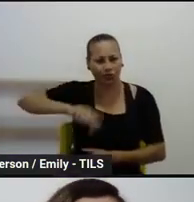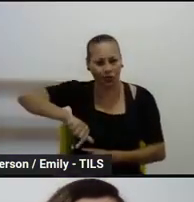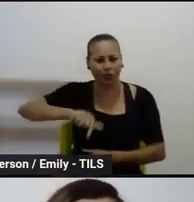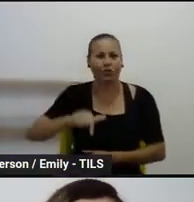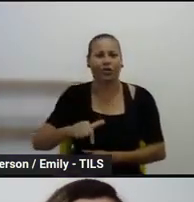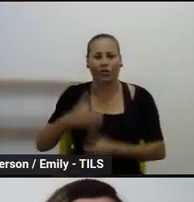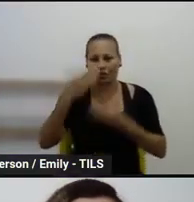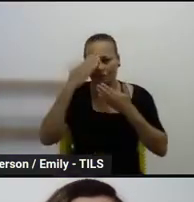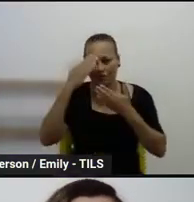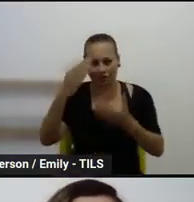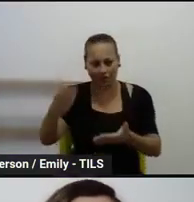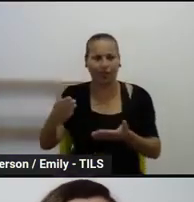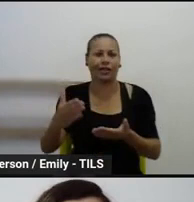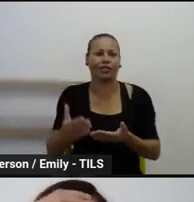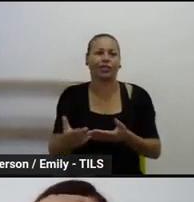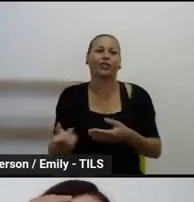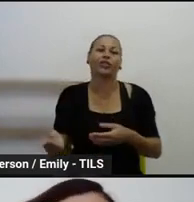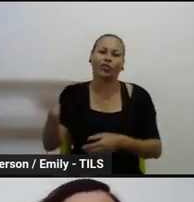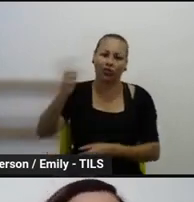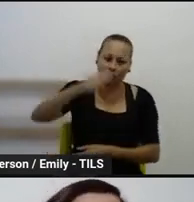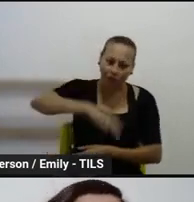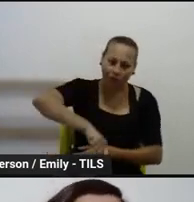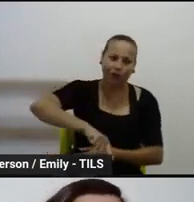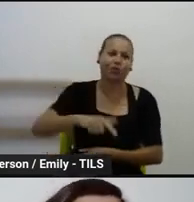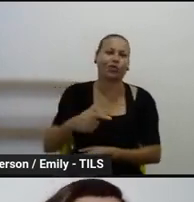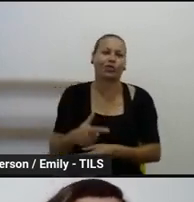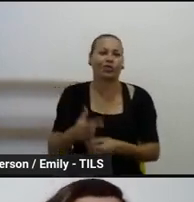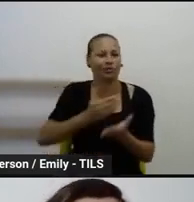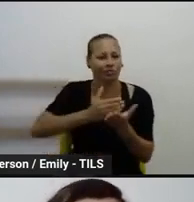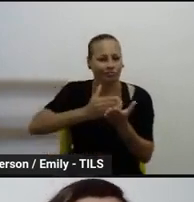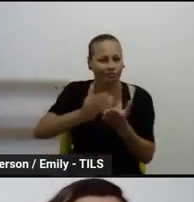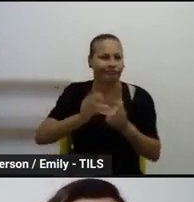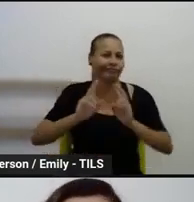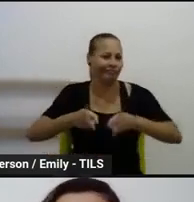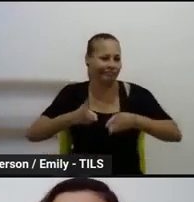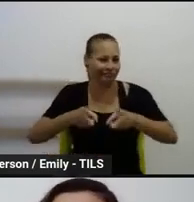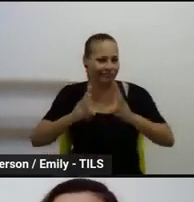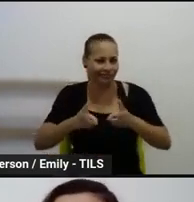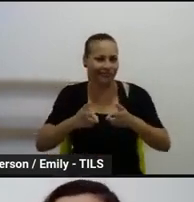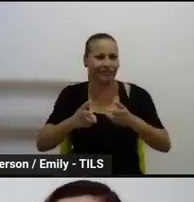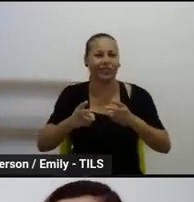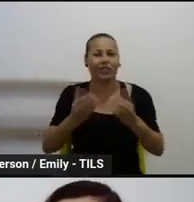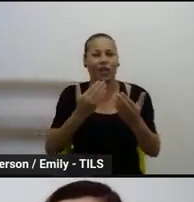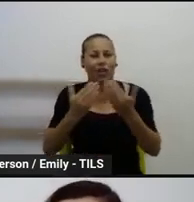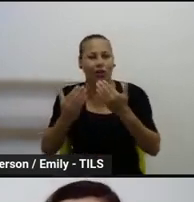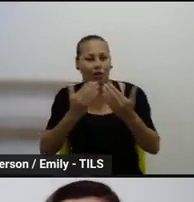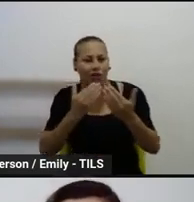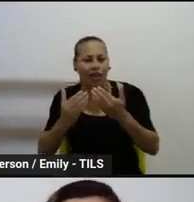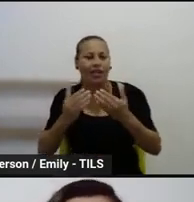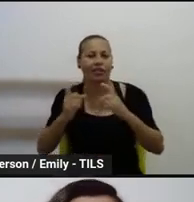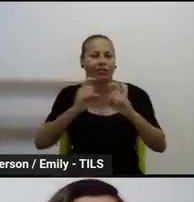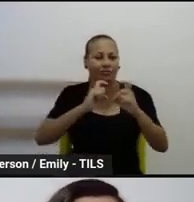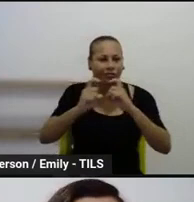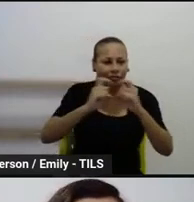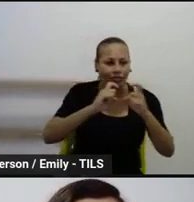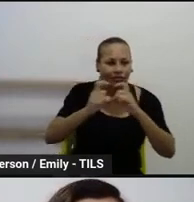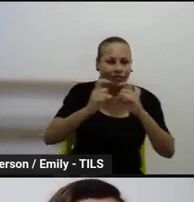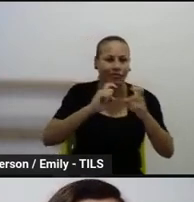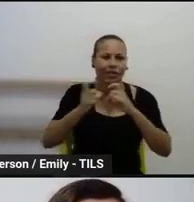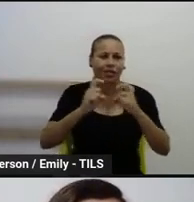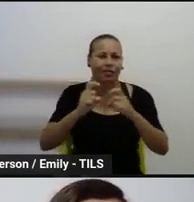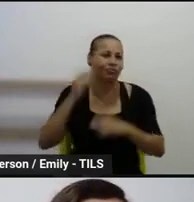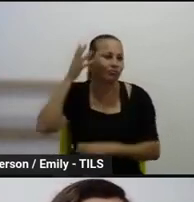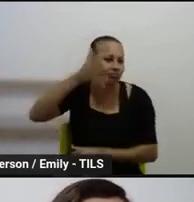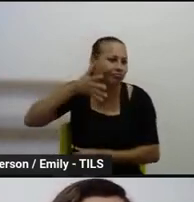Retornando, né, para a gente dar continuidade ao nosso diálogo. Eu vi que